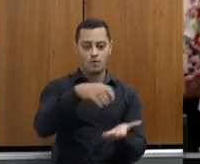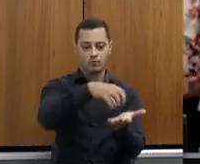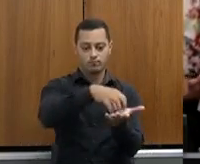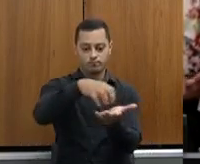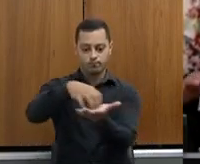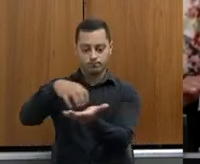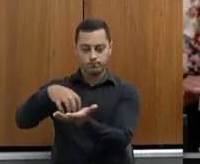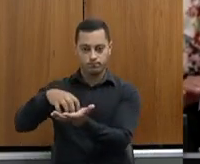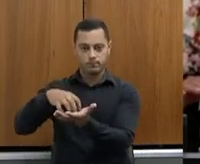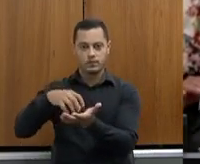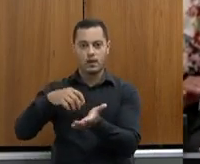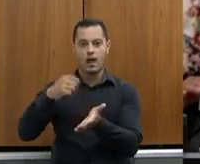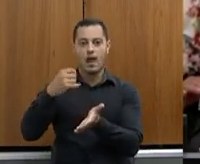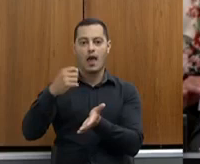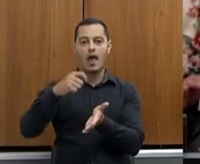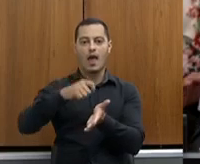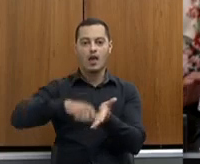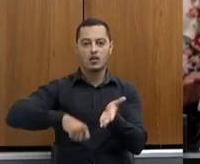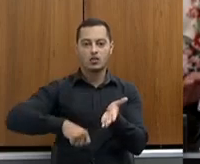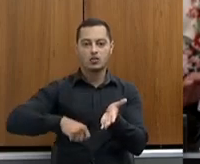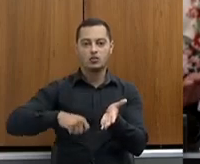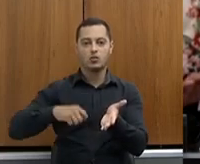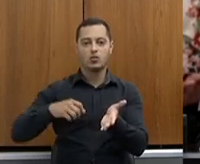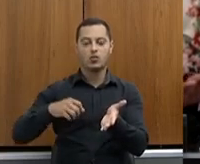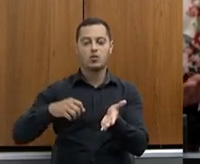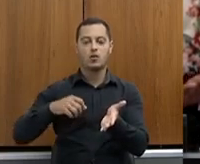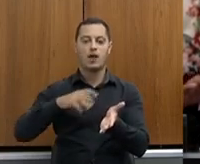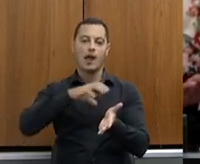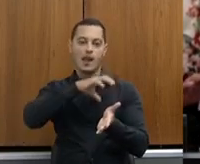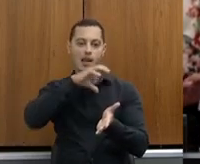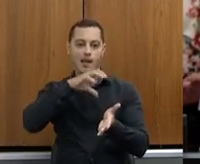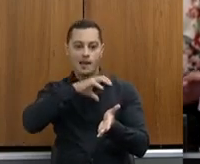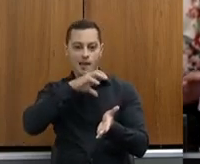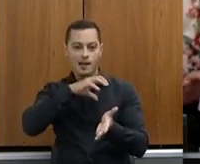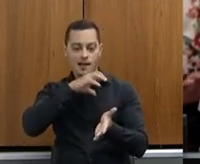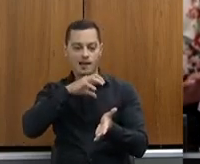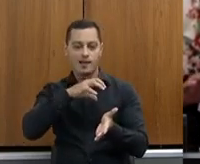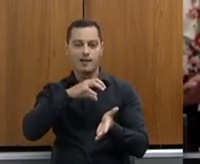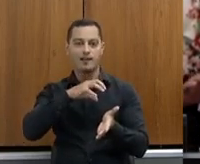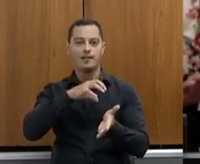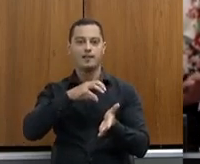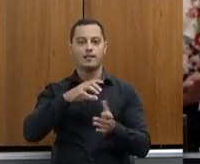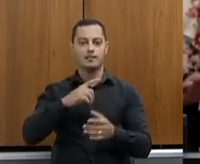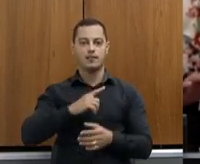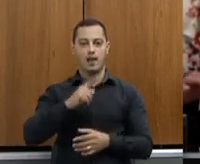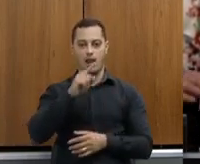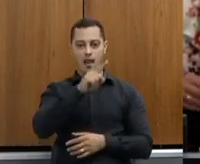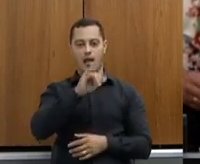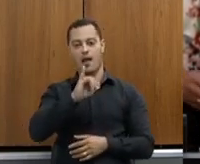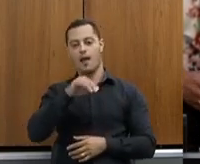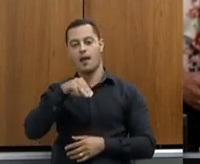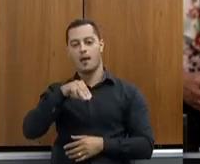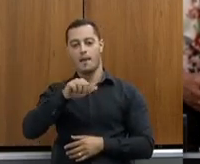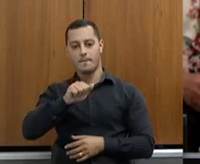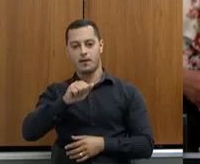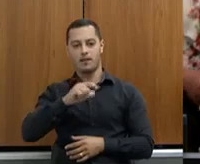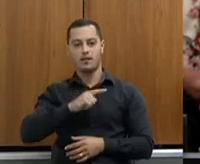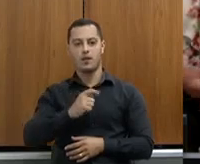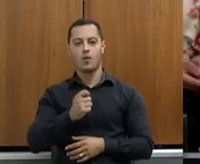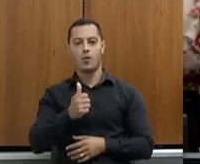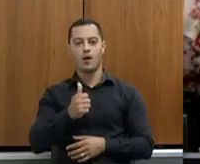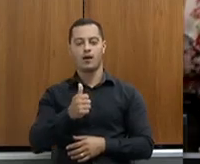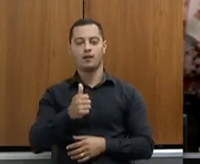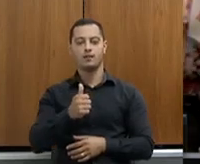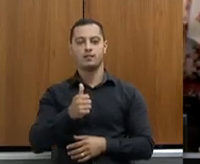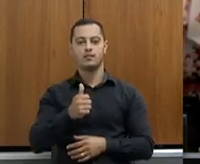1922, e até de 19 a 21, eram mais 197. Nós temos lá no IMA em torno de quase mil estabelecimentos,